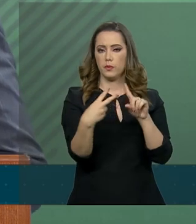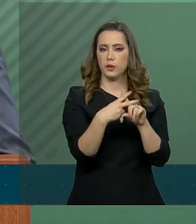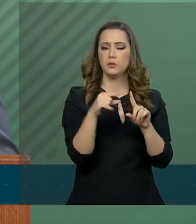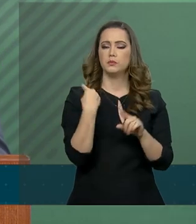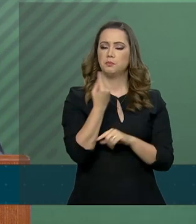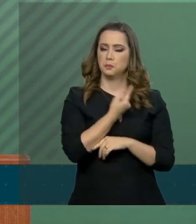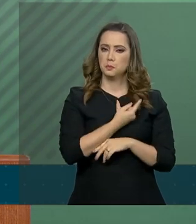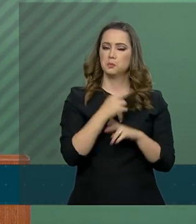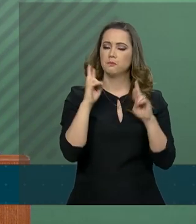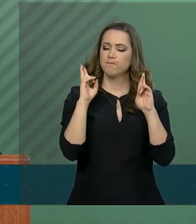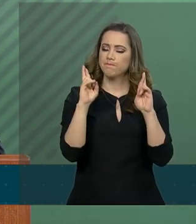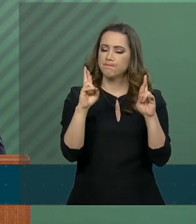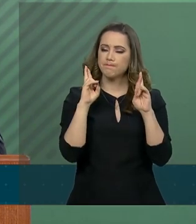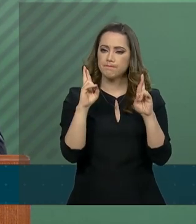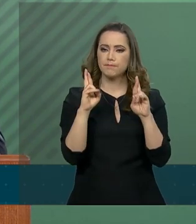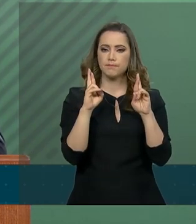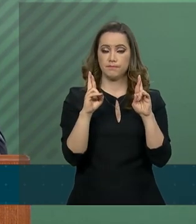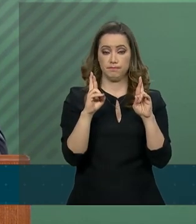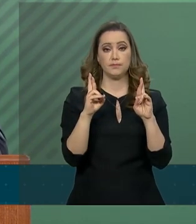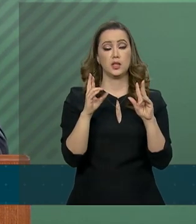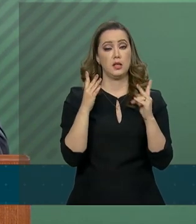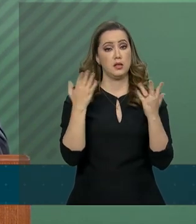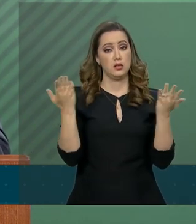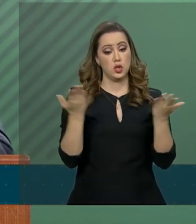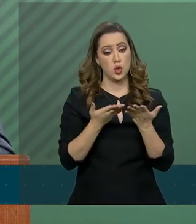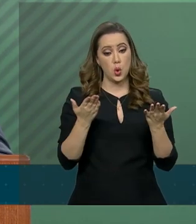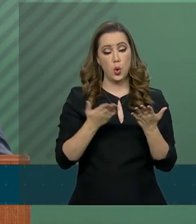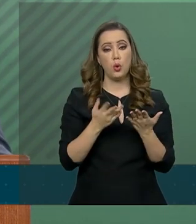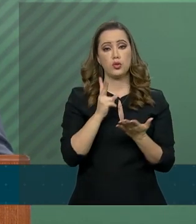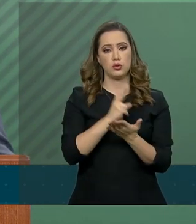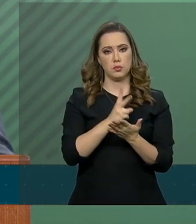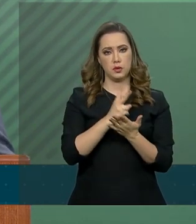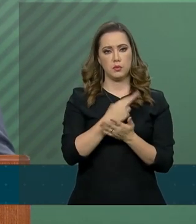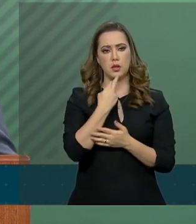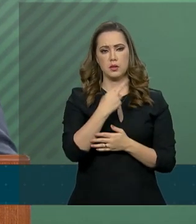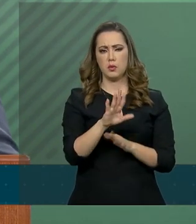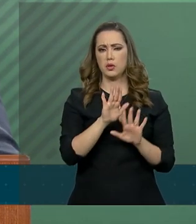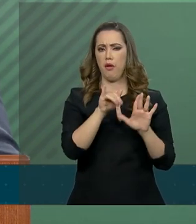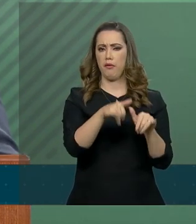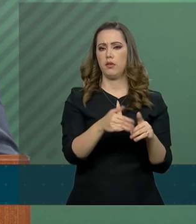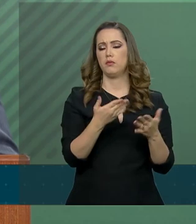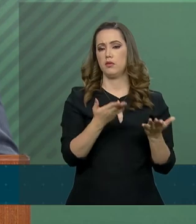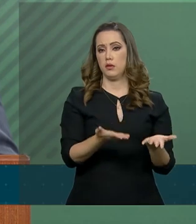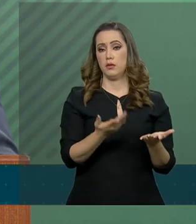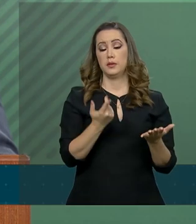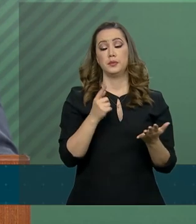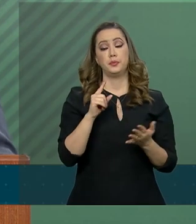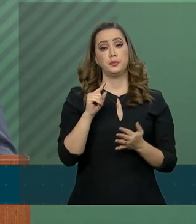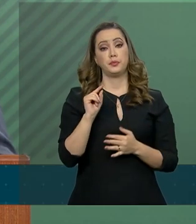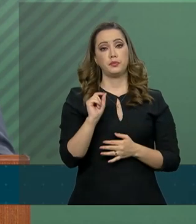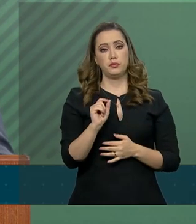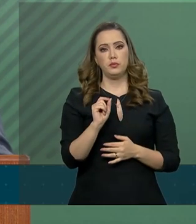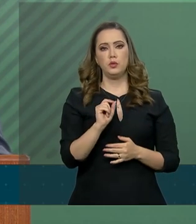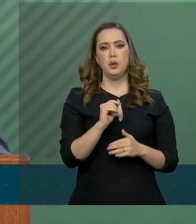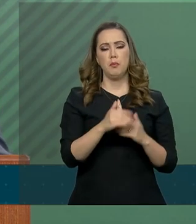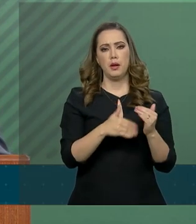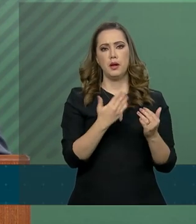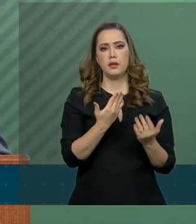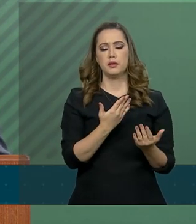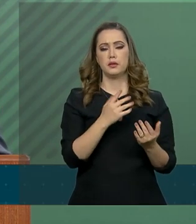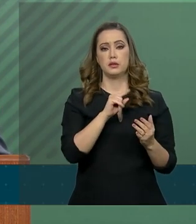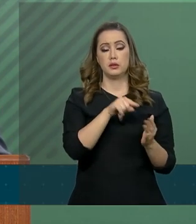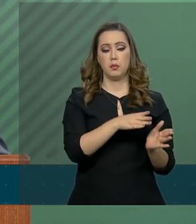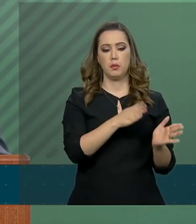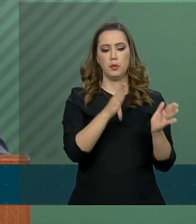todos muito esperançosos que hoje mesmo tenhamos o resultado final para tramitarmos